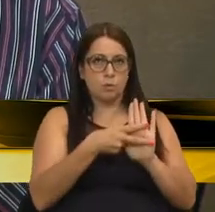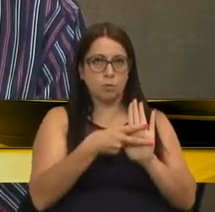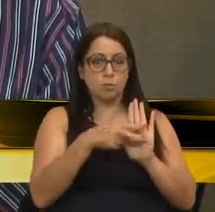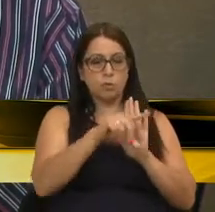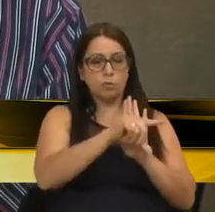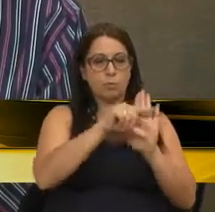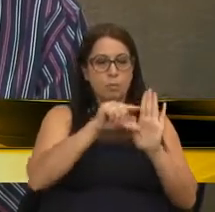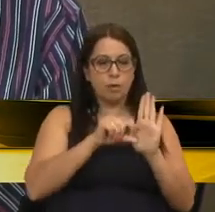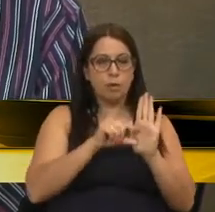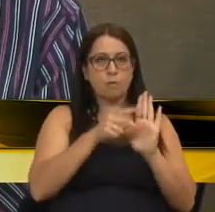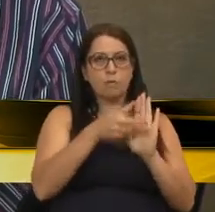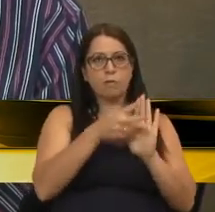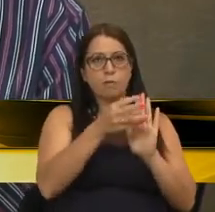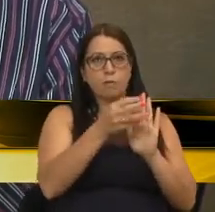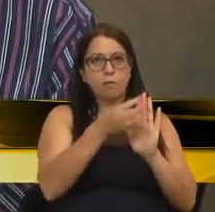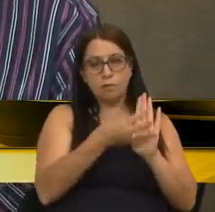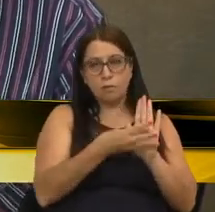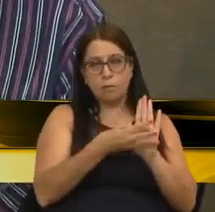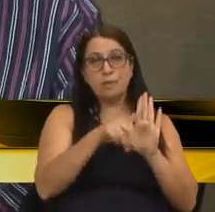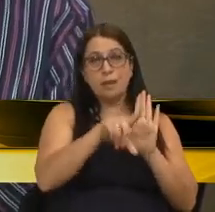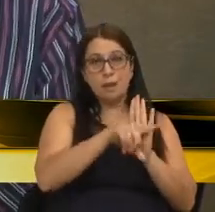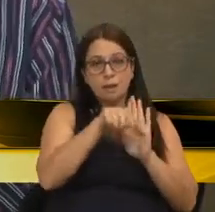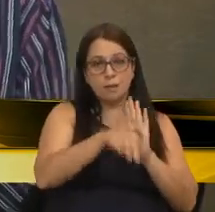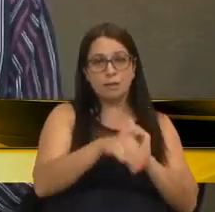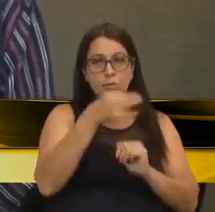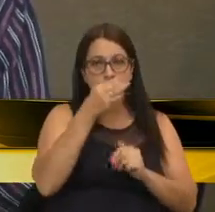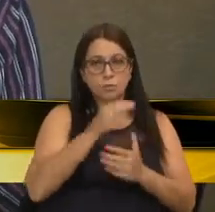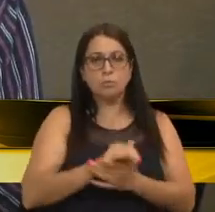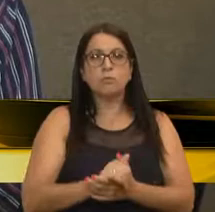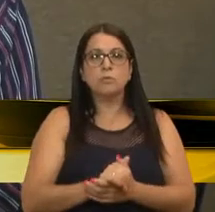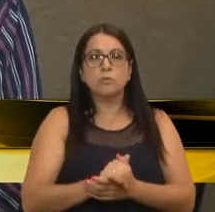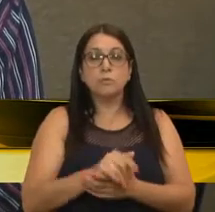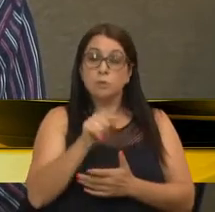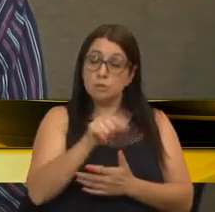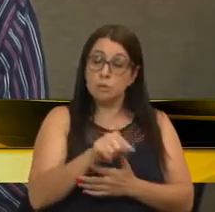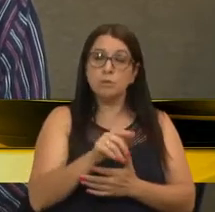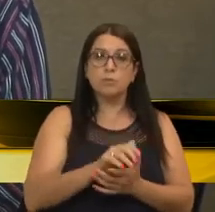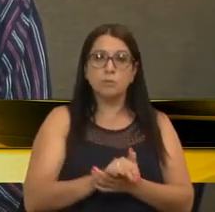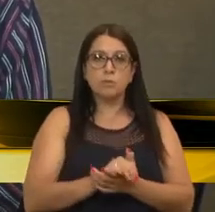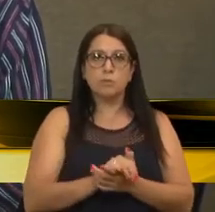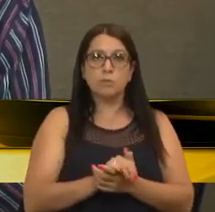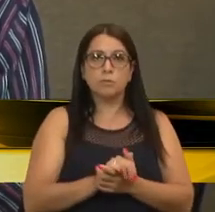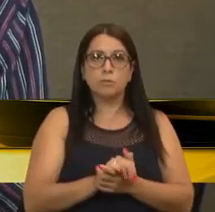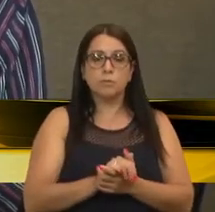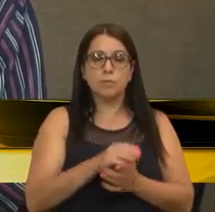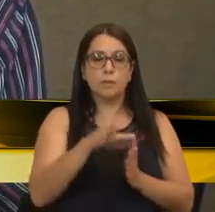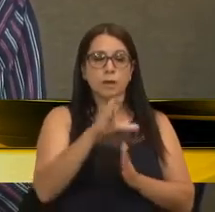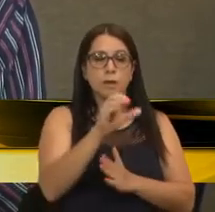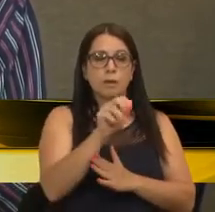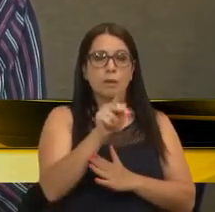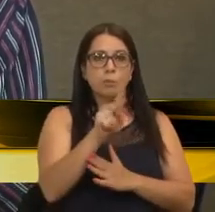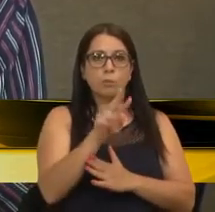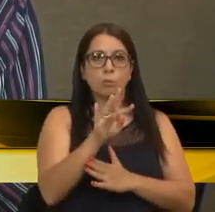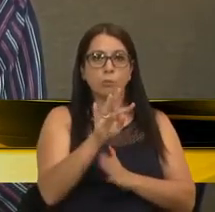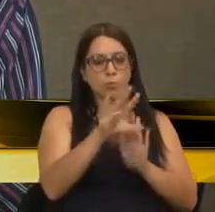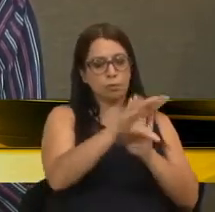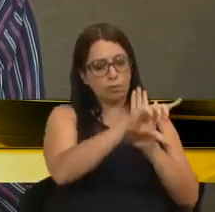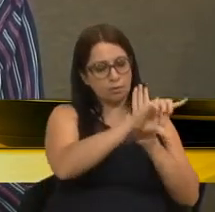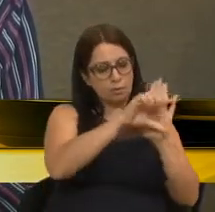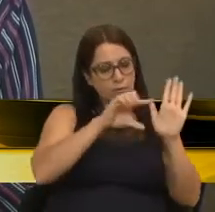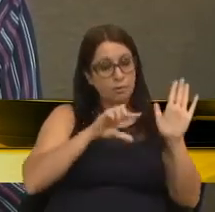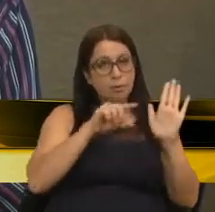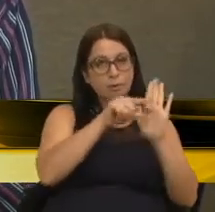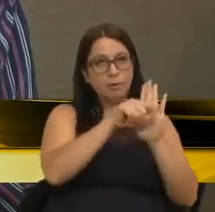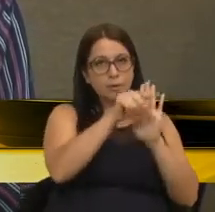parágrafo 23º da lei orgânica municipal. Nesse sentido, capto artigo 139 do regimento